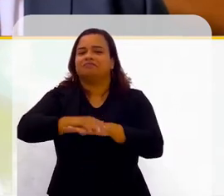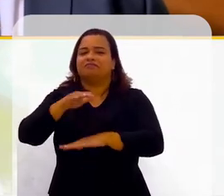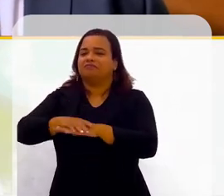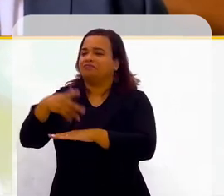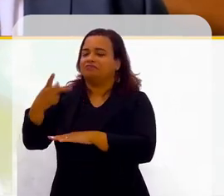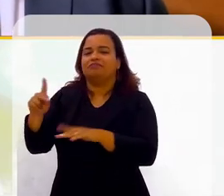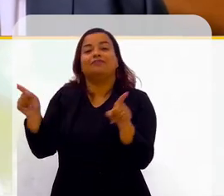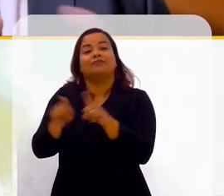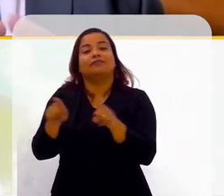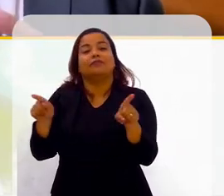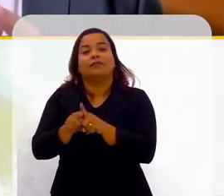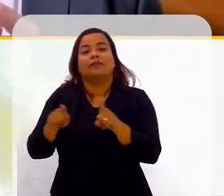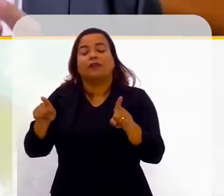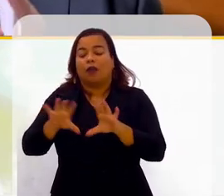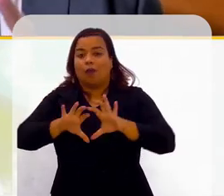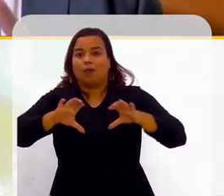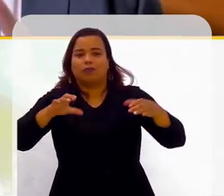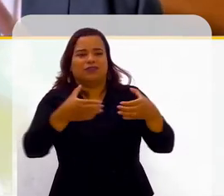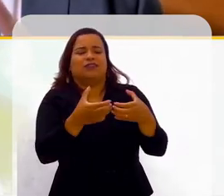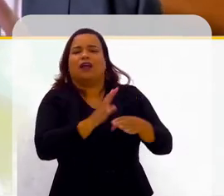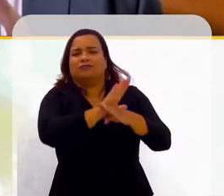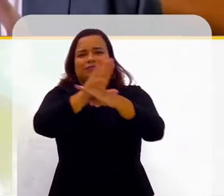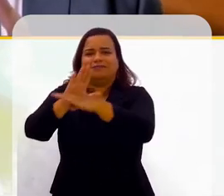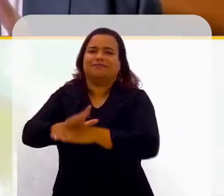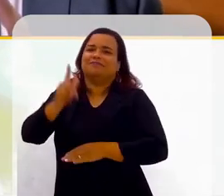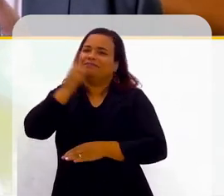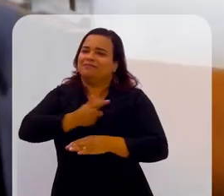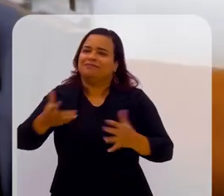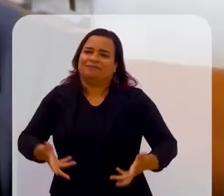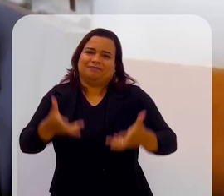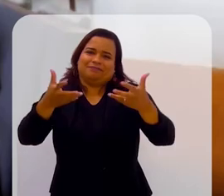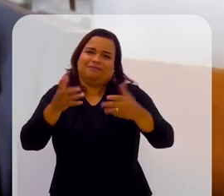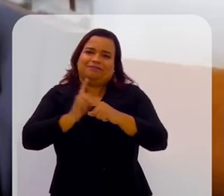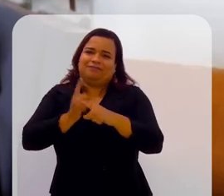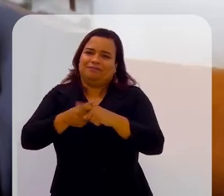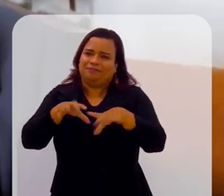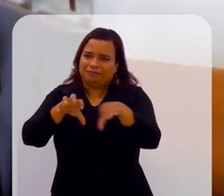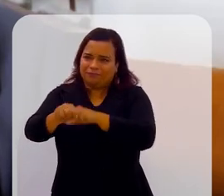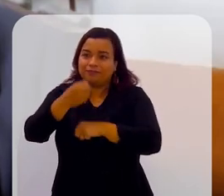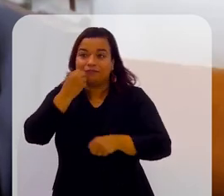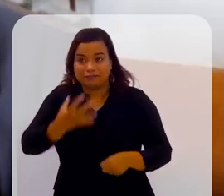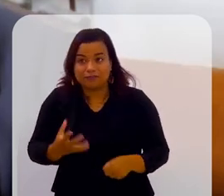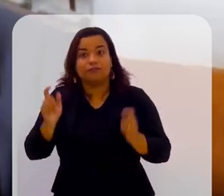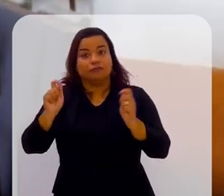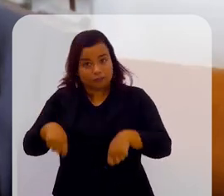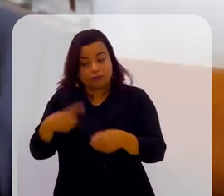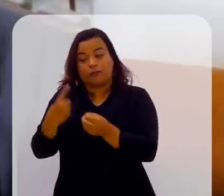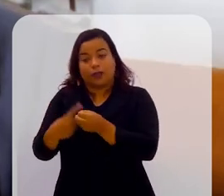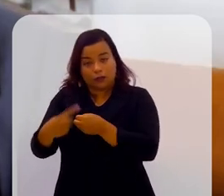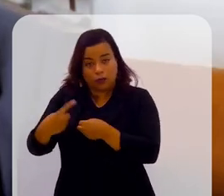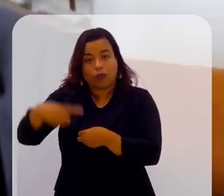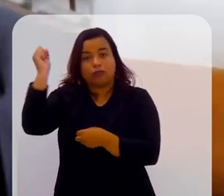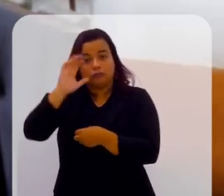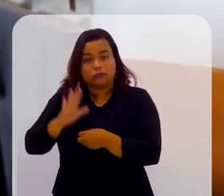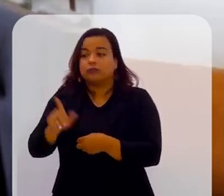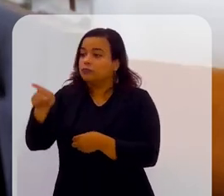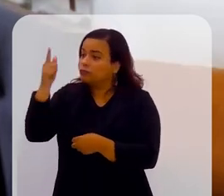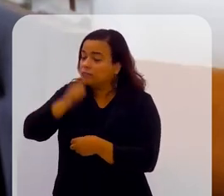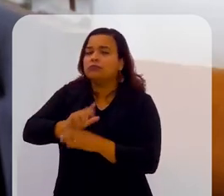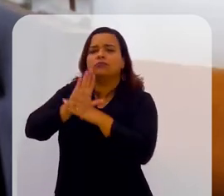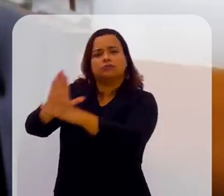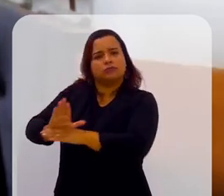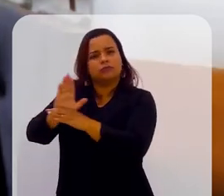e gerar um impacto na comunidade, porque a gente consegue levar uma boa formação para uma pessoa que está no interior do Brasil. Essa